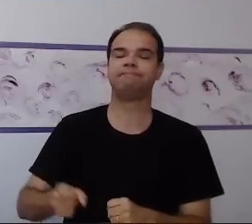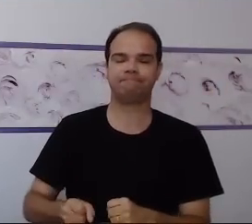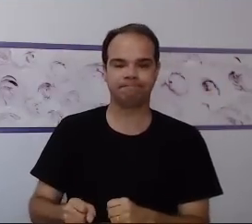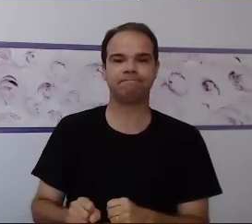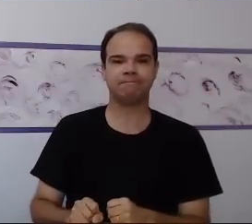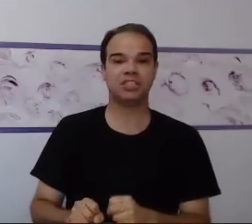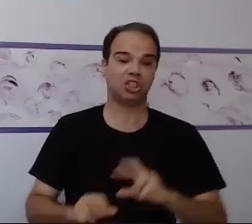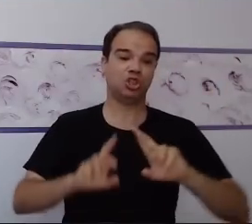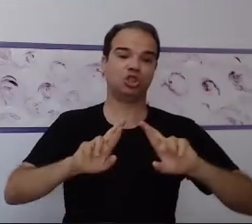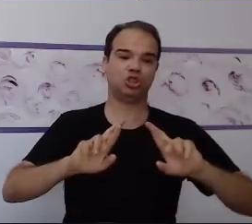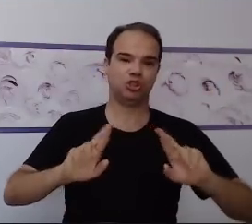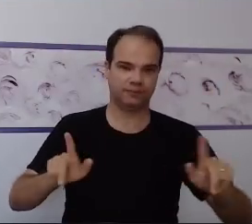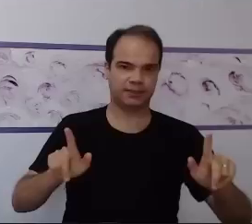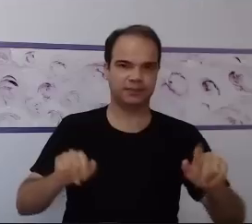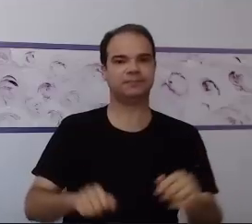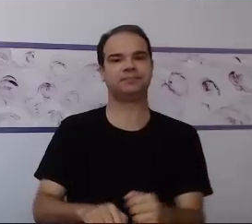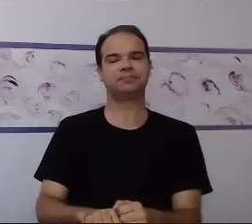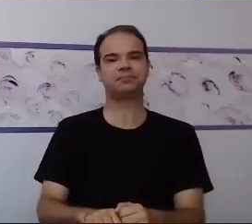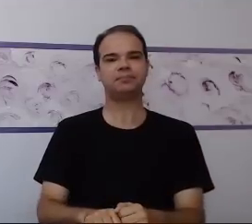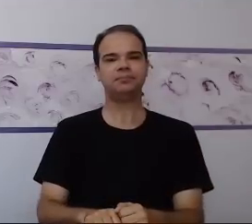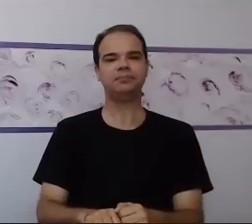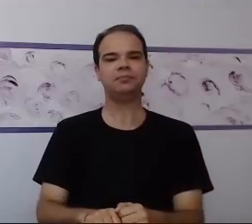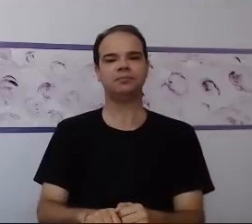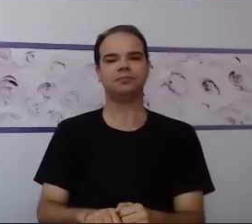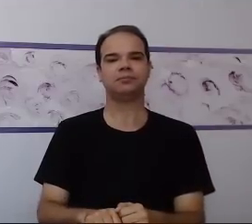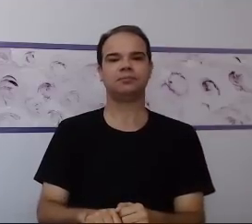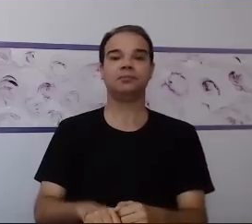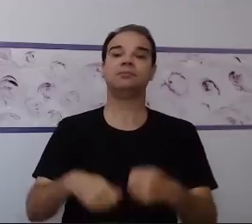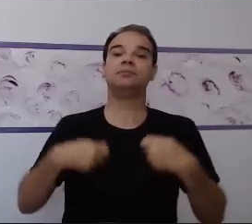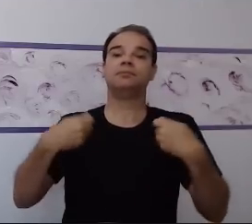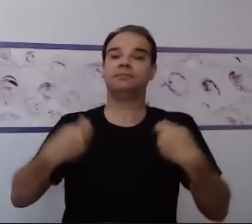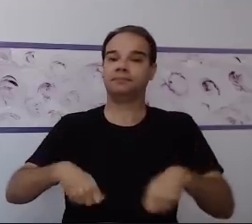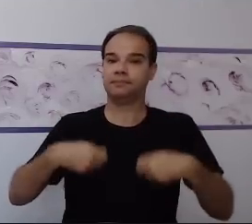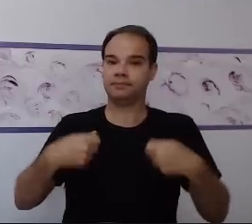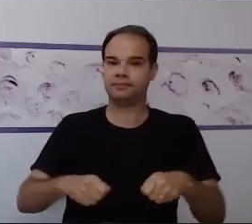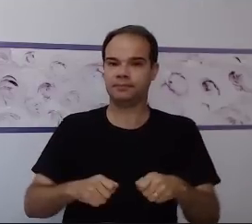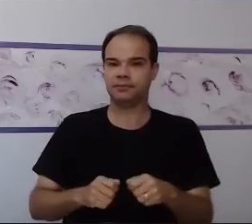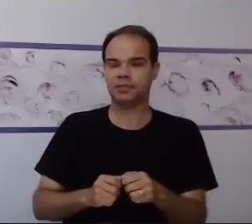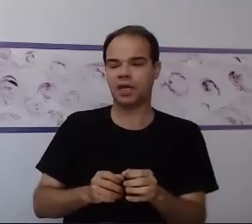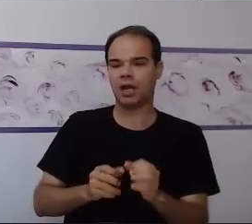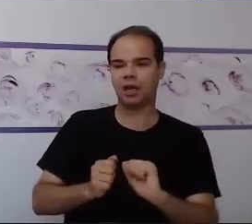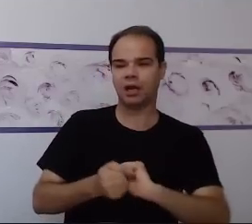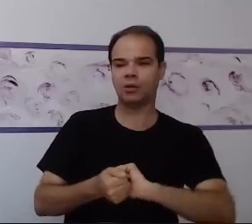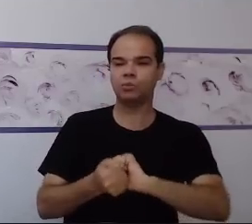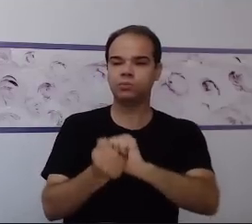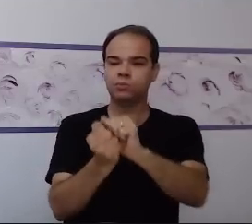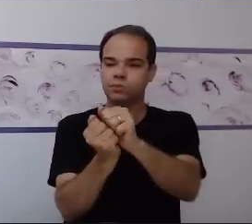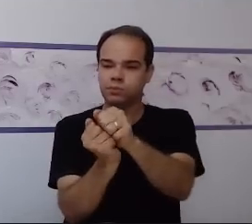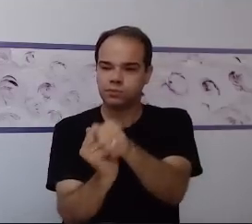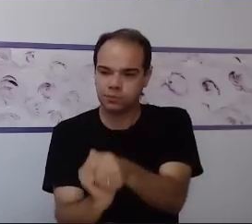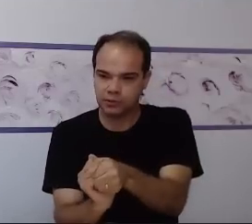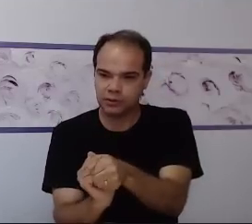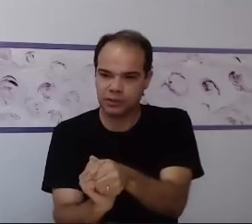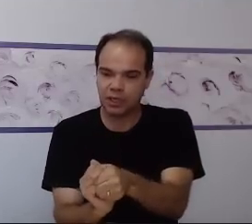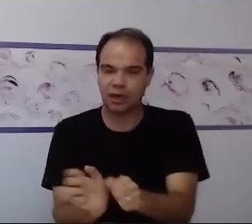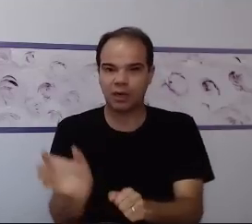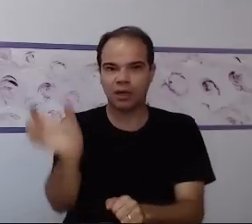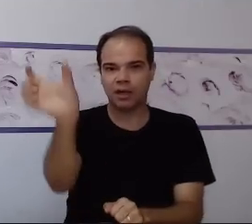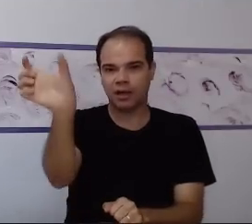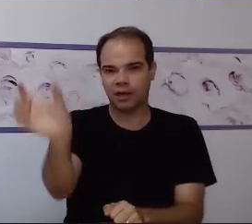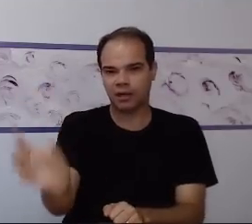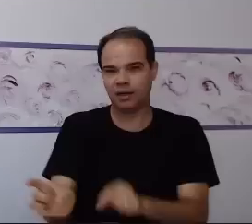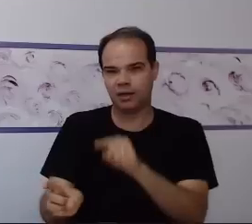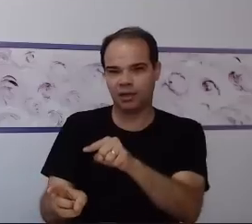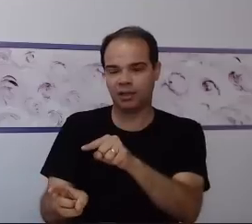diferente. Então, que a gente precisa fazer? A gente precisa adequar essas situações para fazer com que